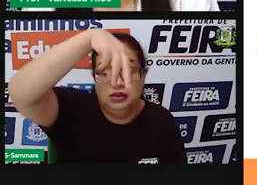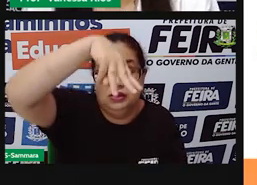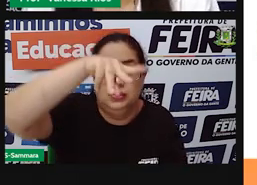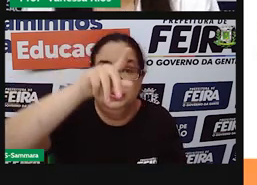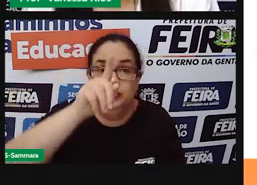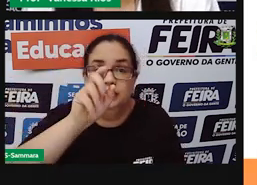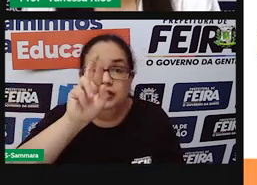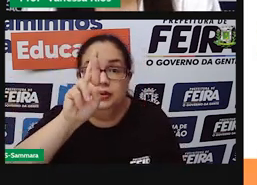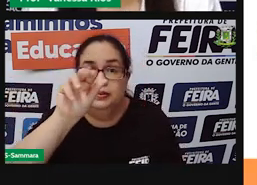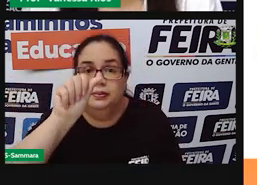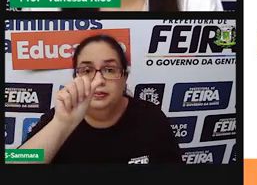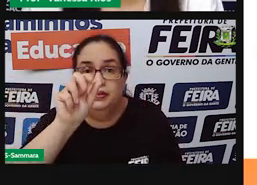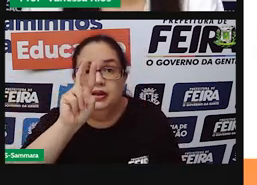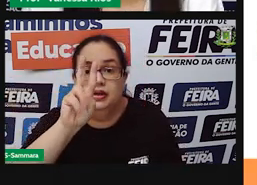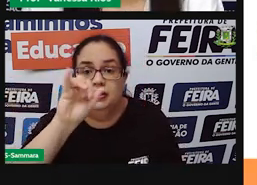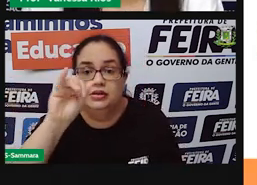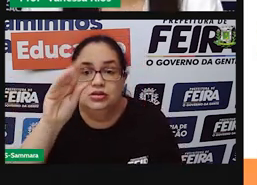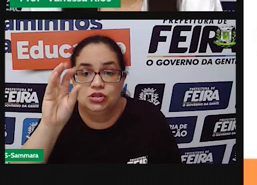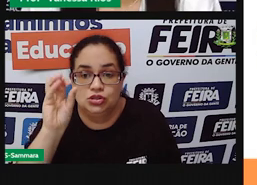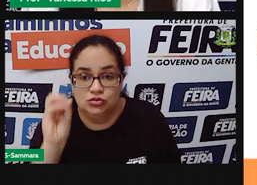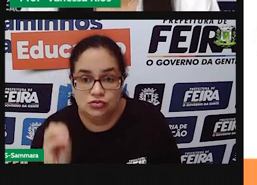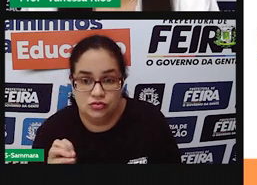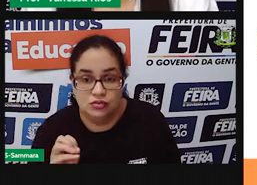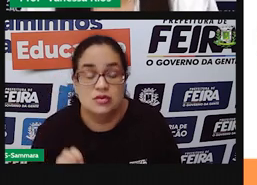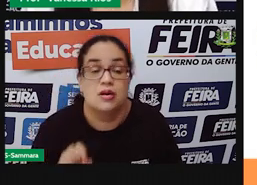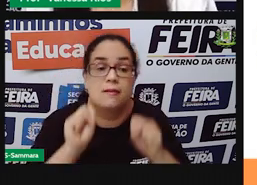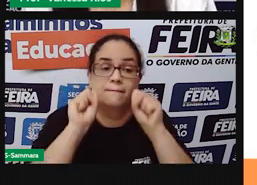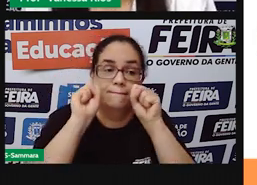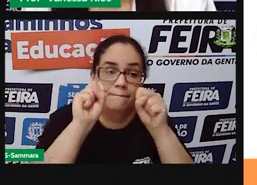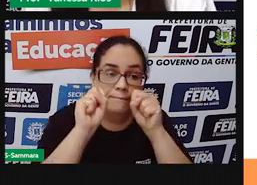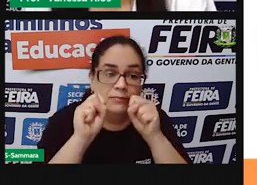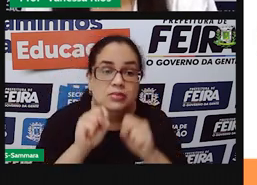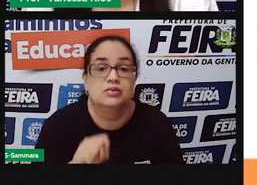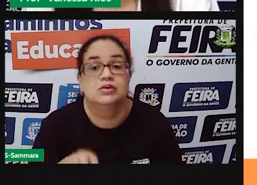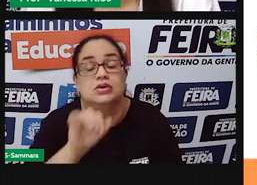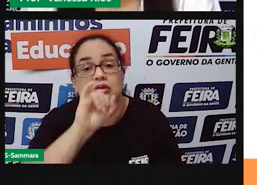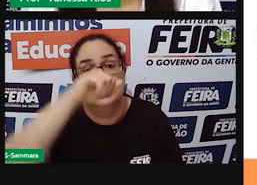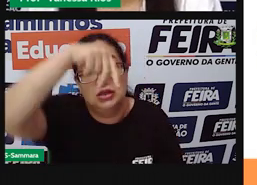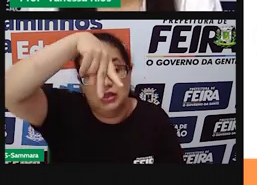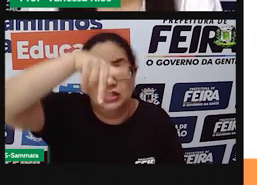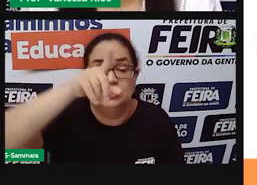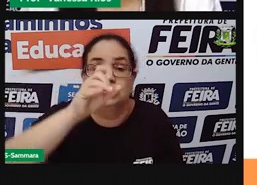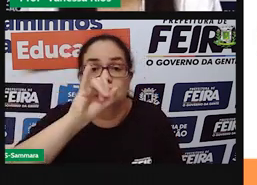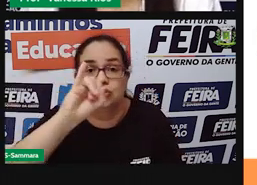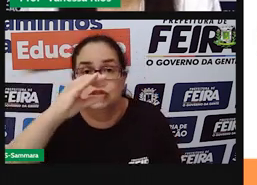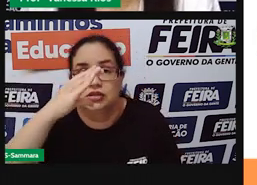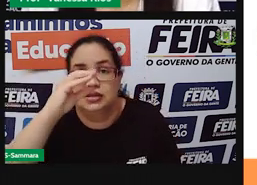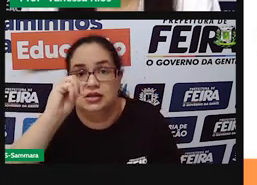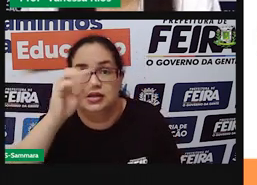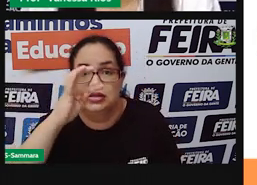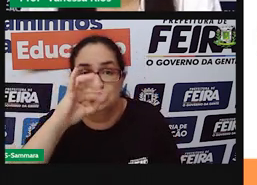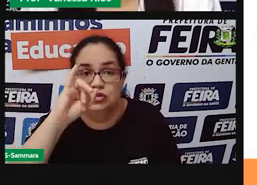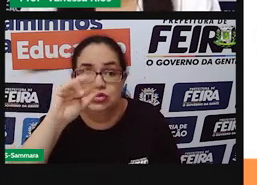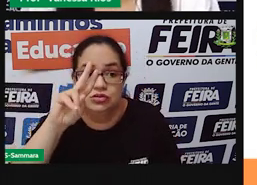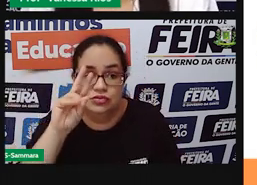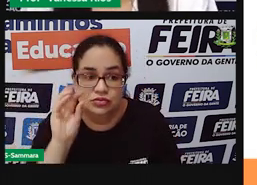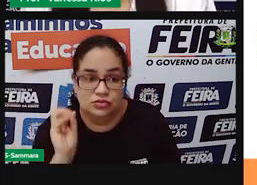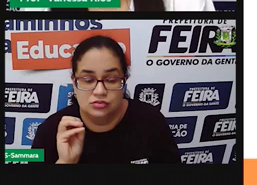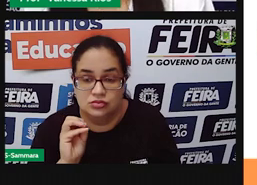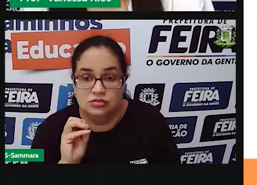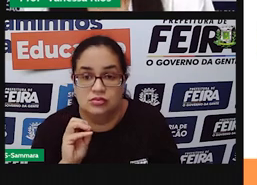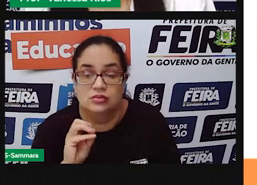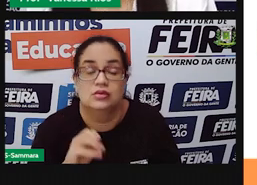ao interativo, pode pertencer ao modo indicativo. Se ele está também conjugado, ele pode